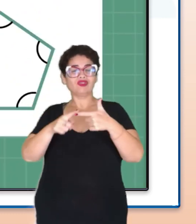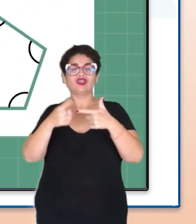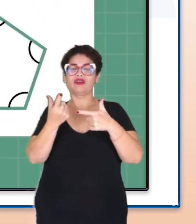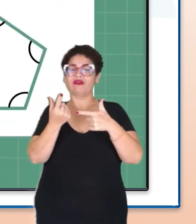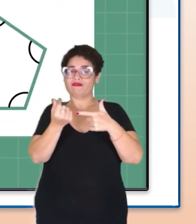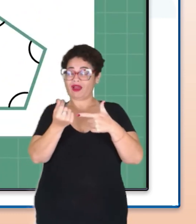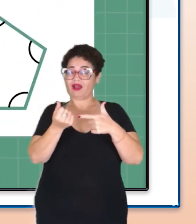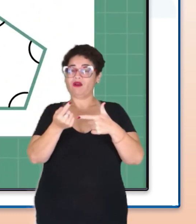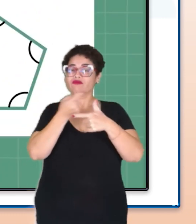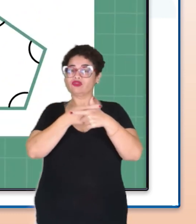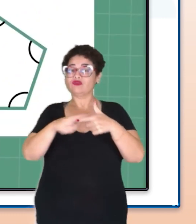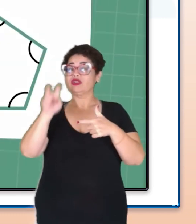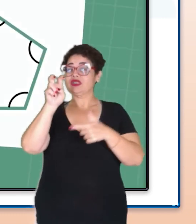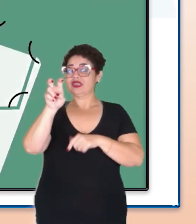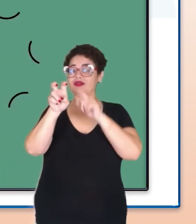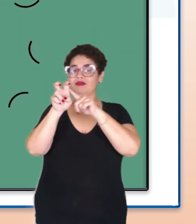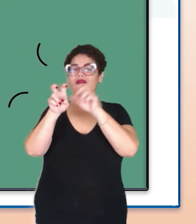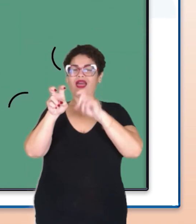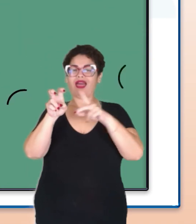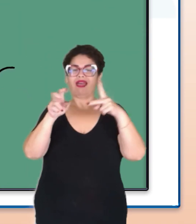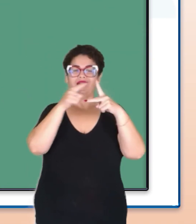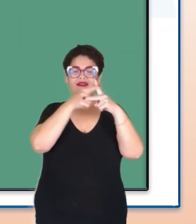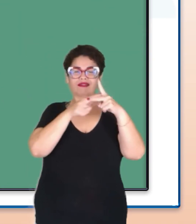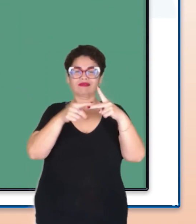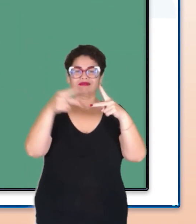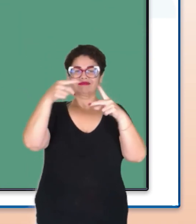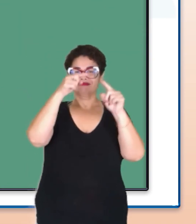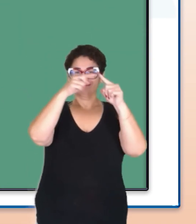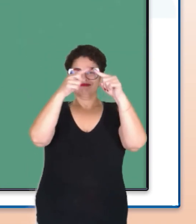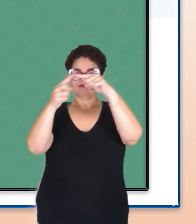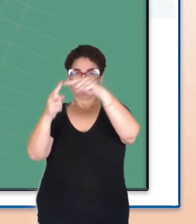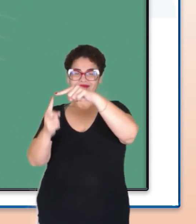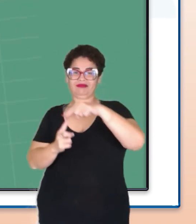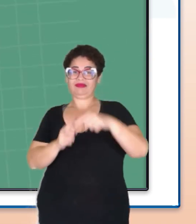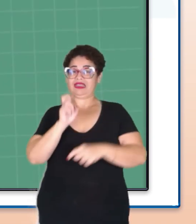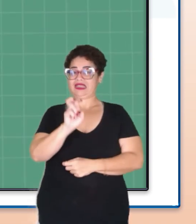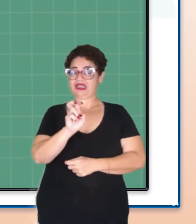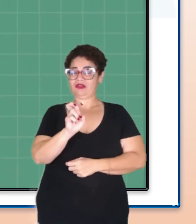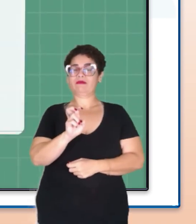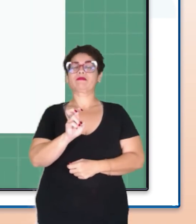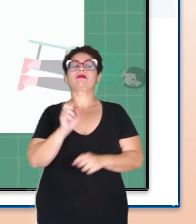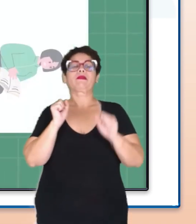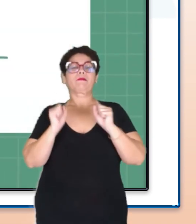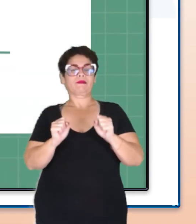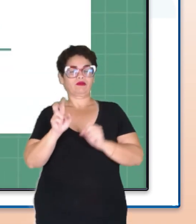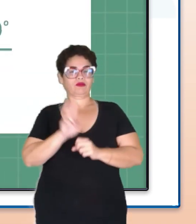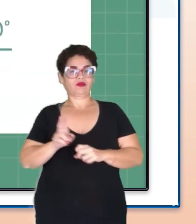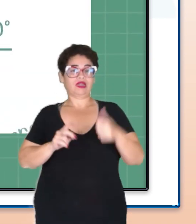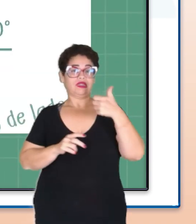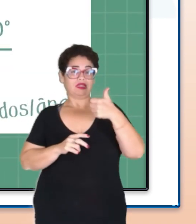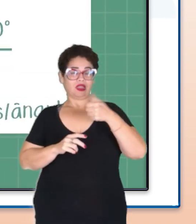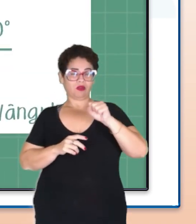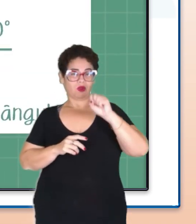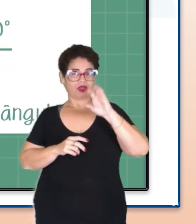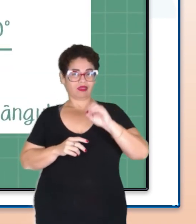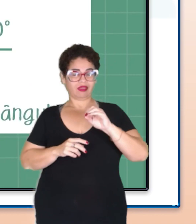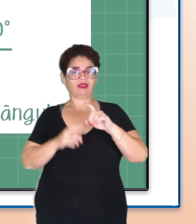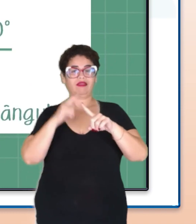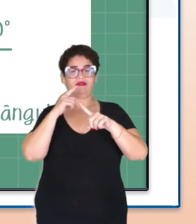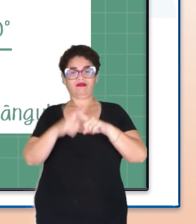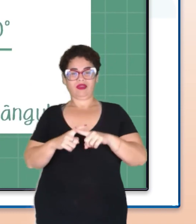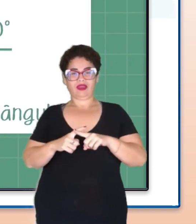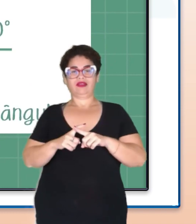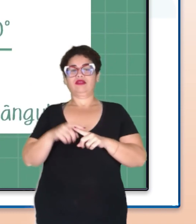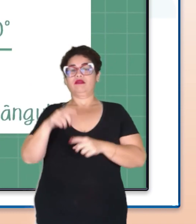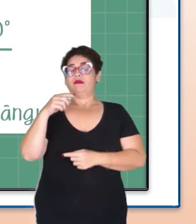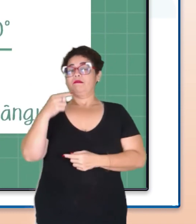por 5, já que ele tem 5 ângulos internos. Podemos também usar a fórmula 180 que multiplica